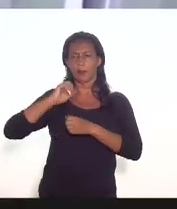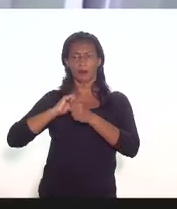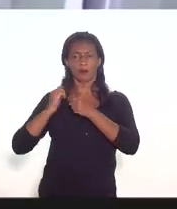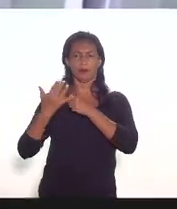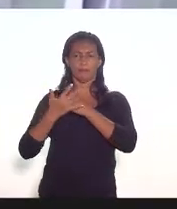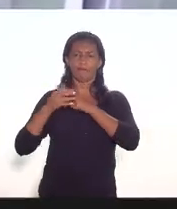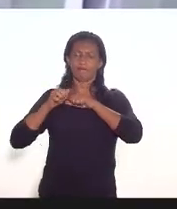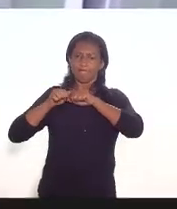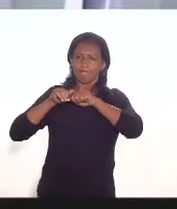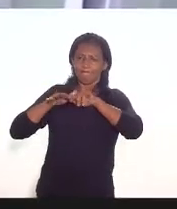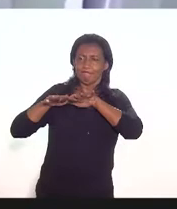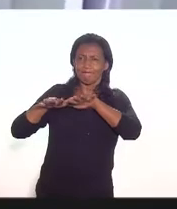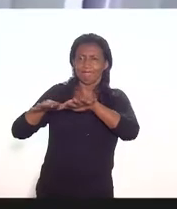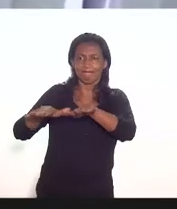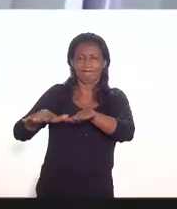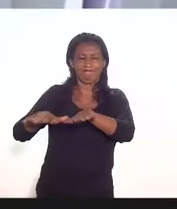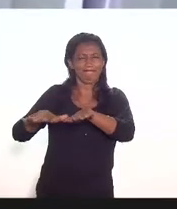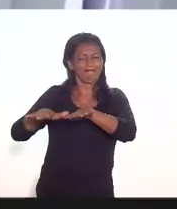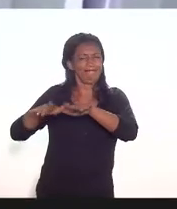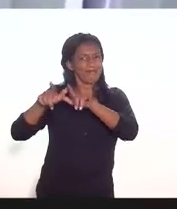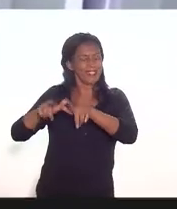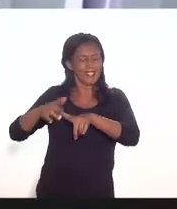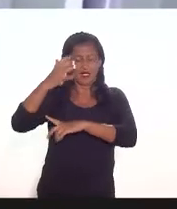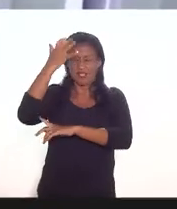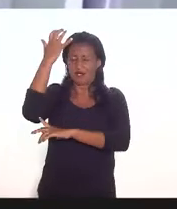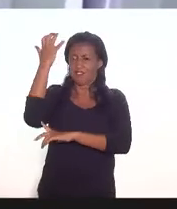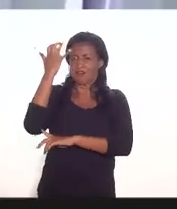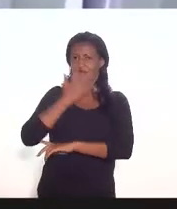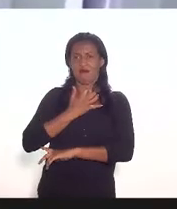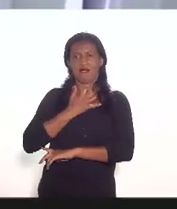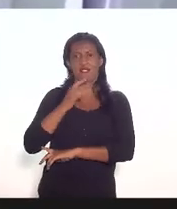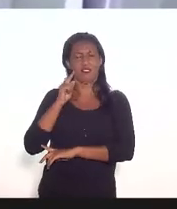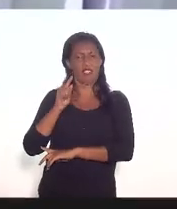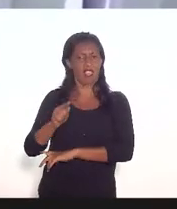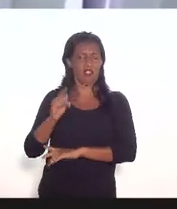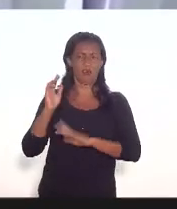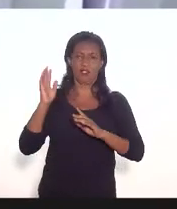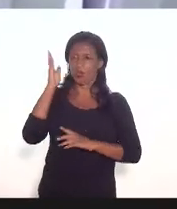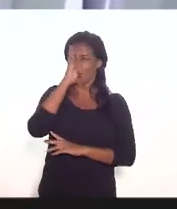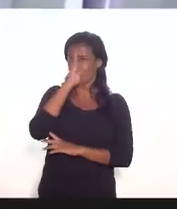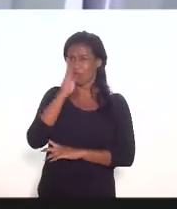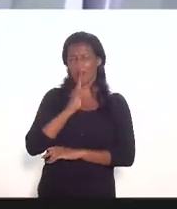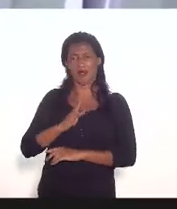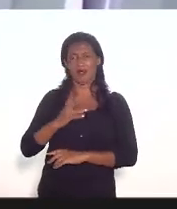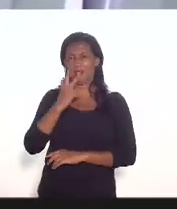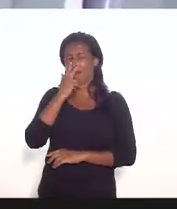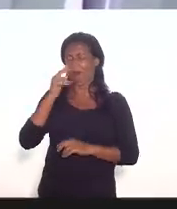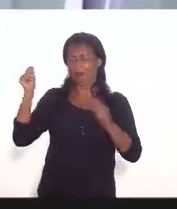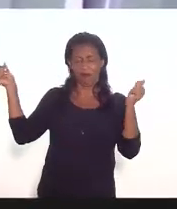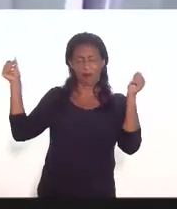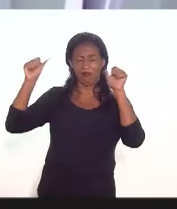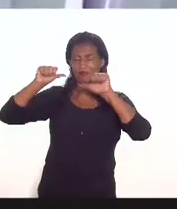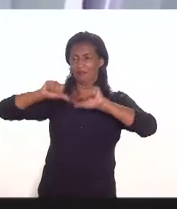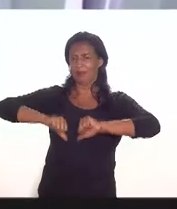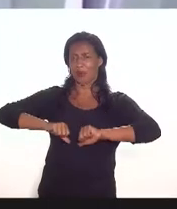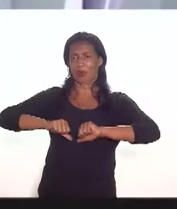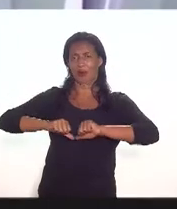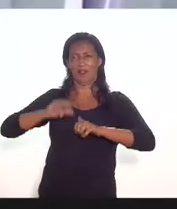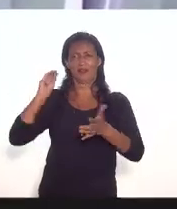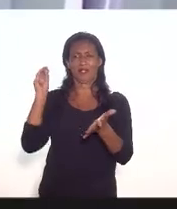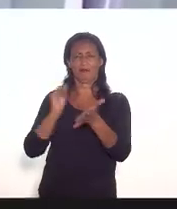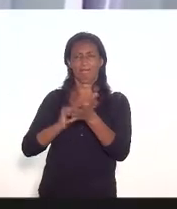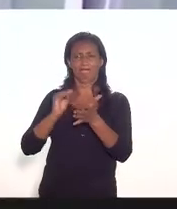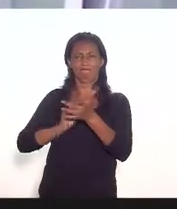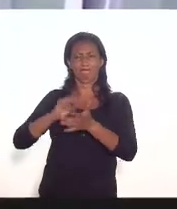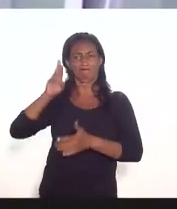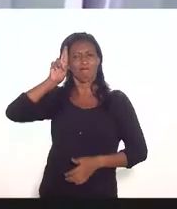essa tragédia humanitária e sanitária sem precedentes que no Brasil piora com a forma irresponsável